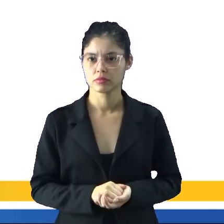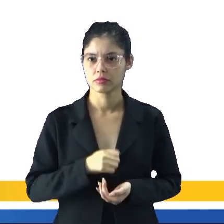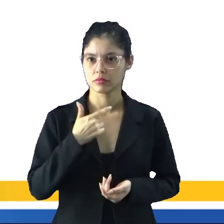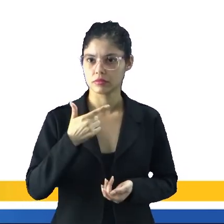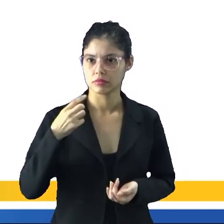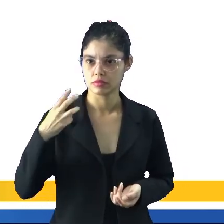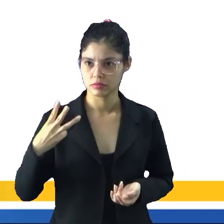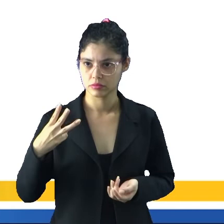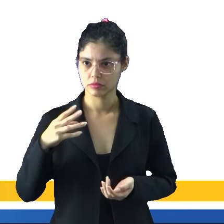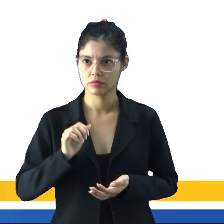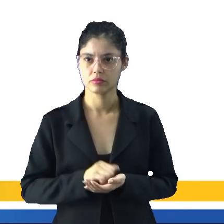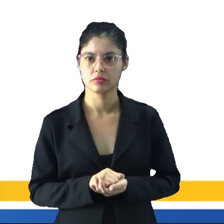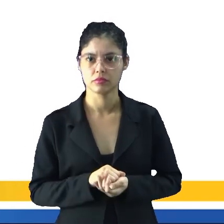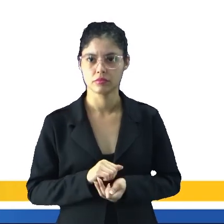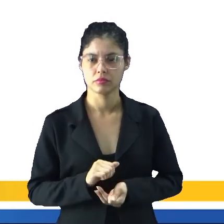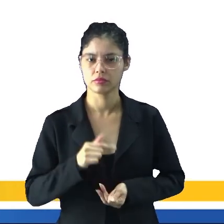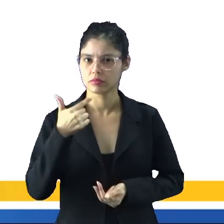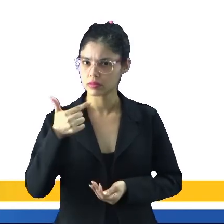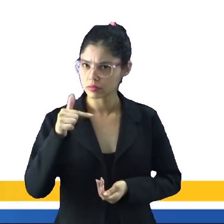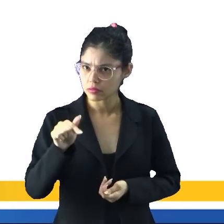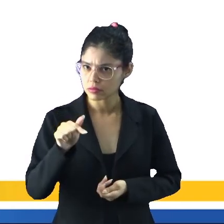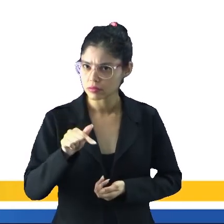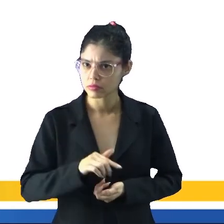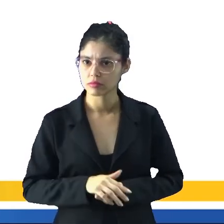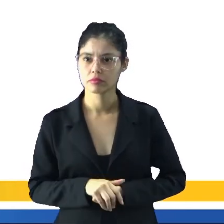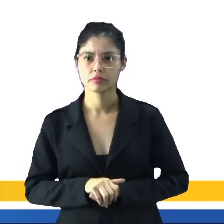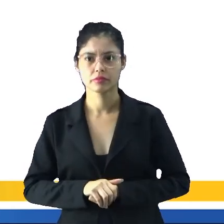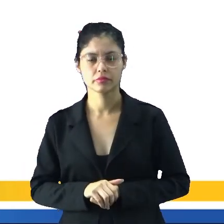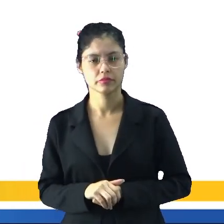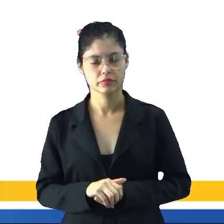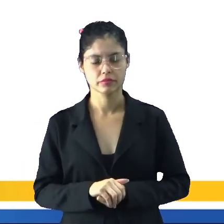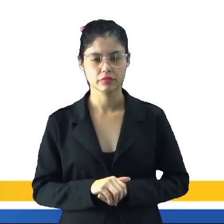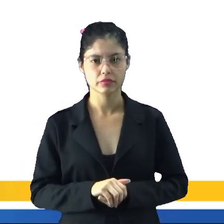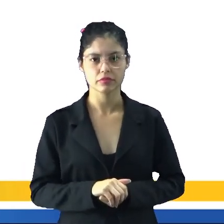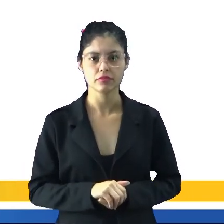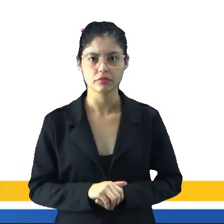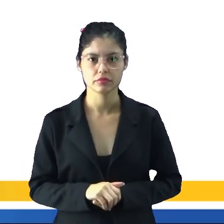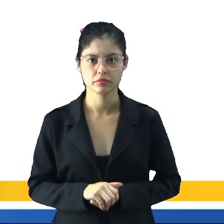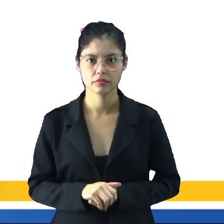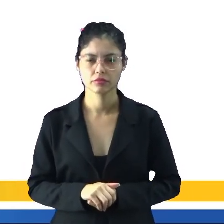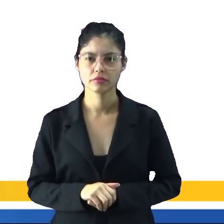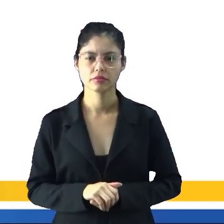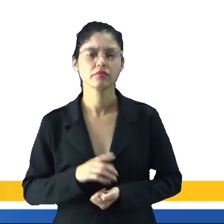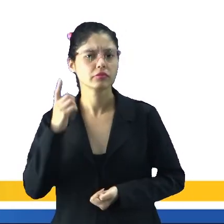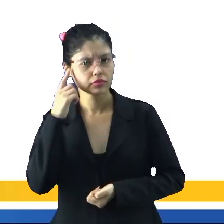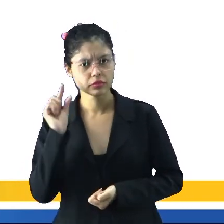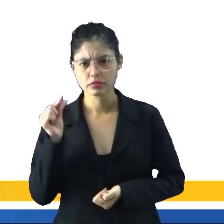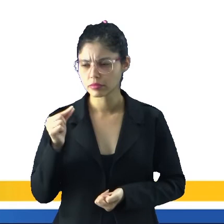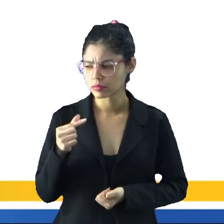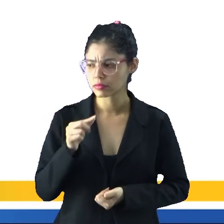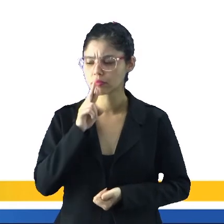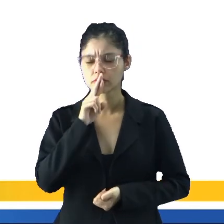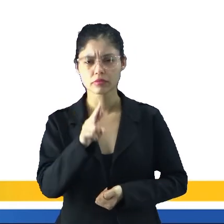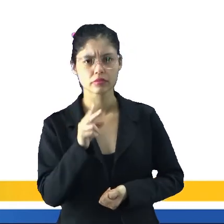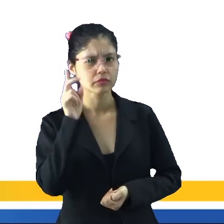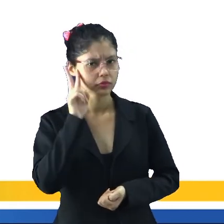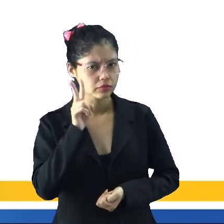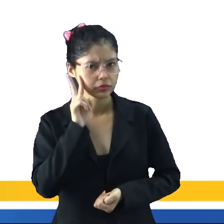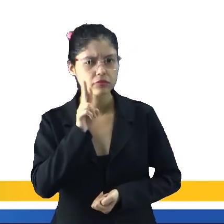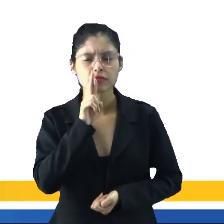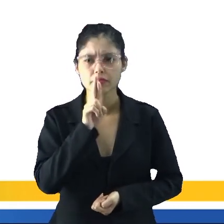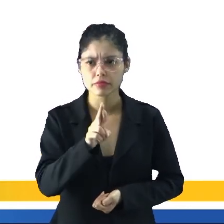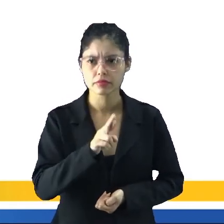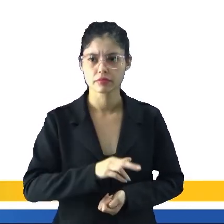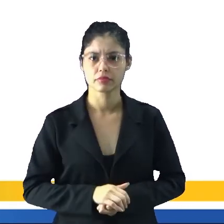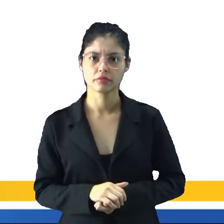Letra C, 23 etnias. Ou letra D, 17 etnias. Vamos lá, pensando um pouco, se lembrando da